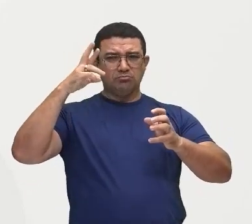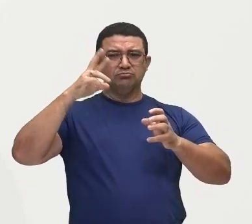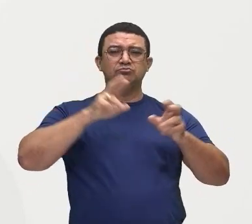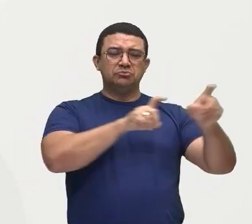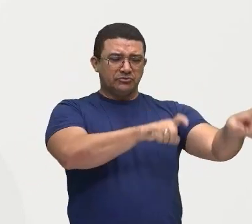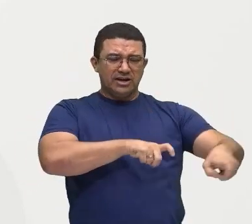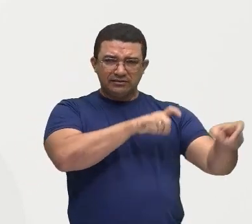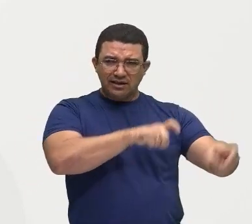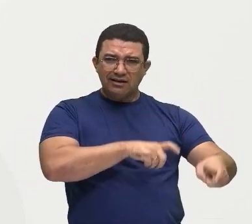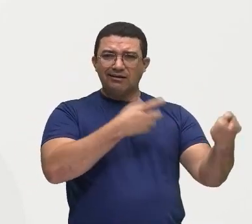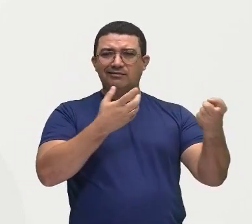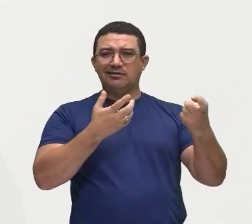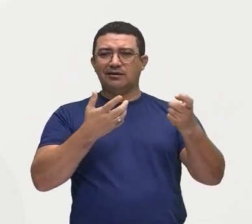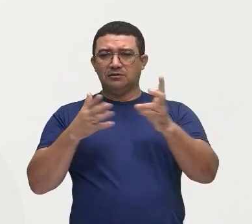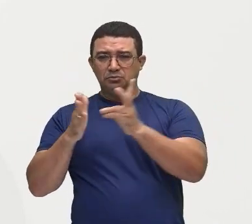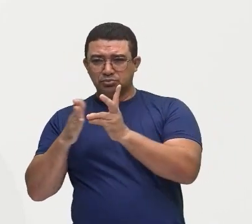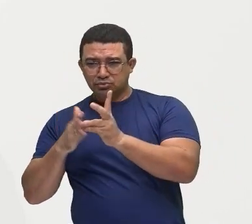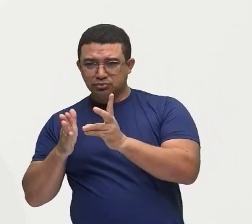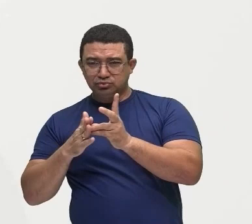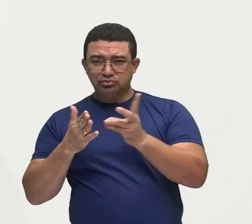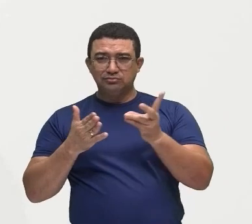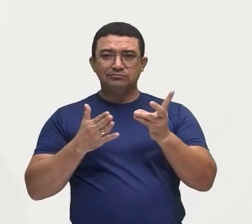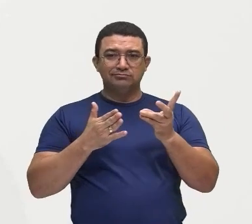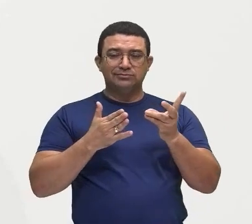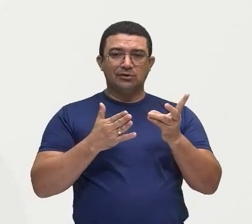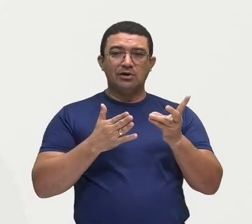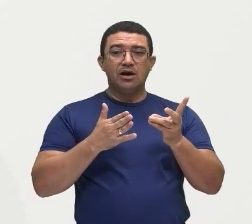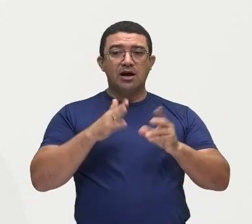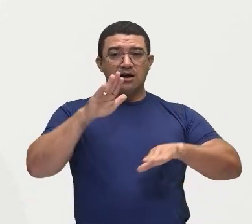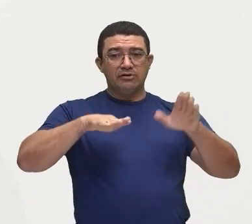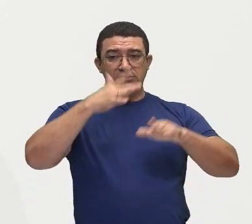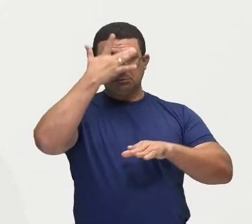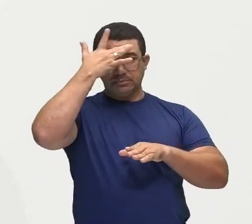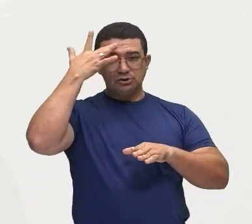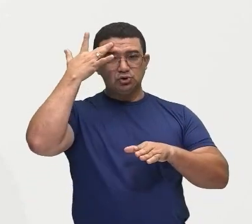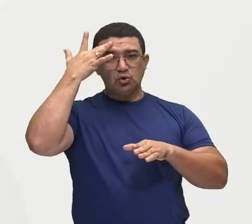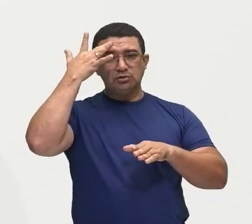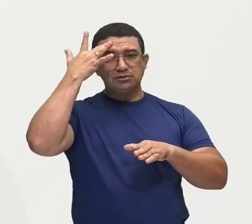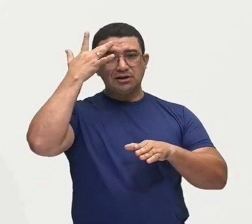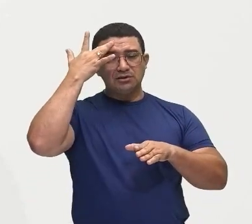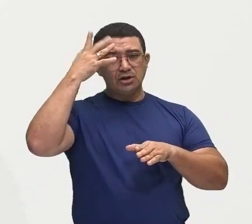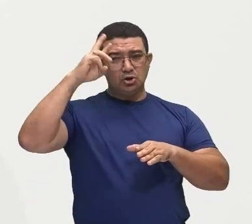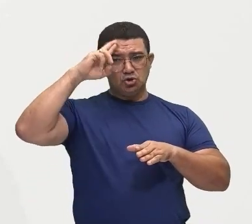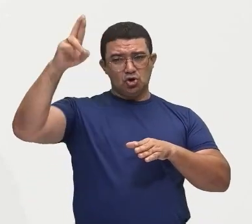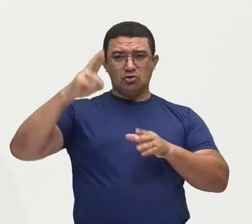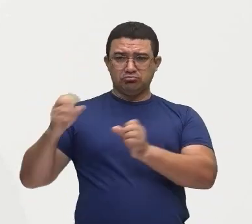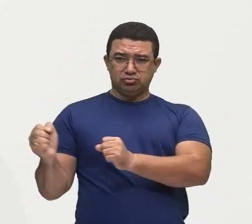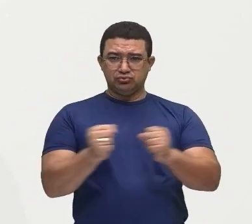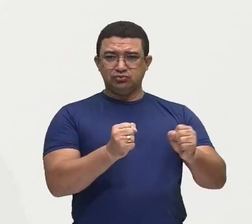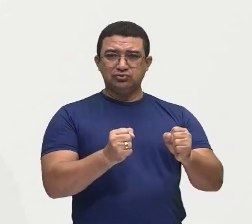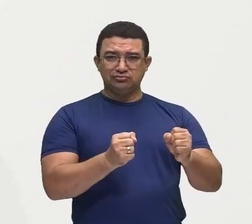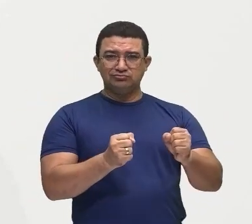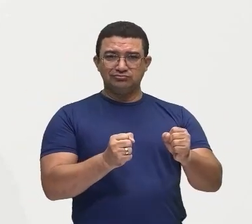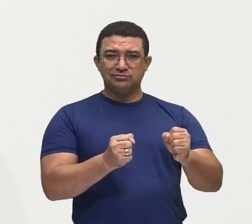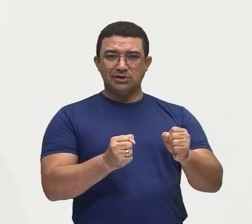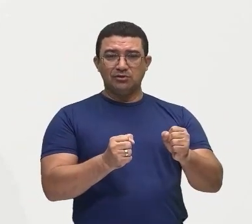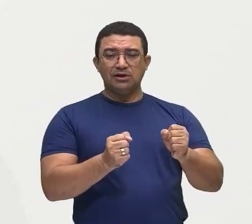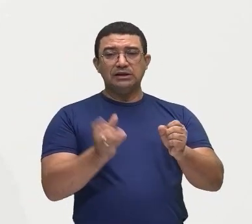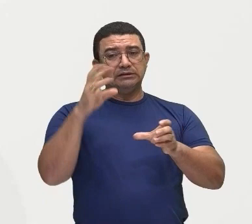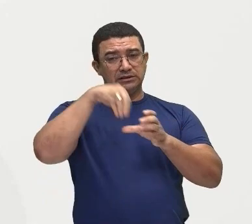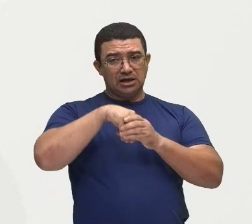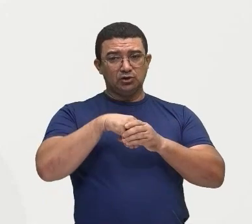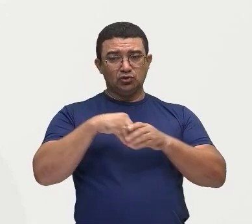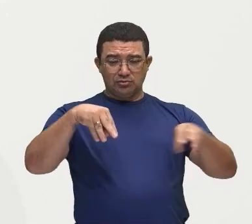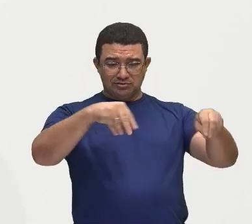envolver principalmente os poceiros, esses conflitos, e grileiros, não apenas nas terras indígenas,